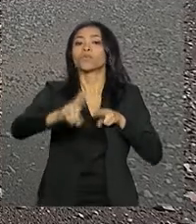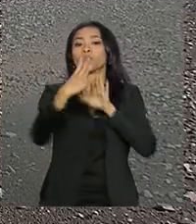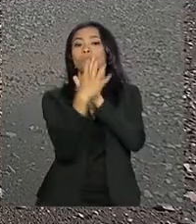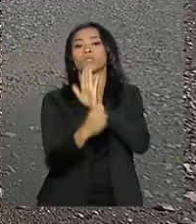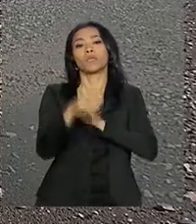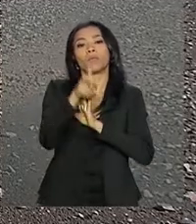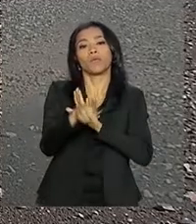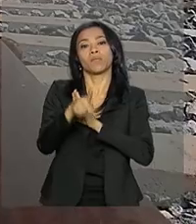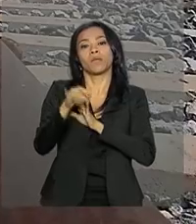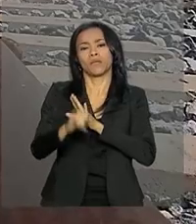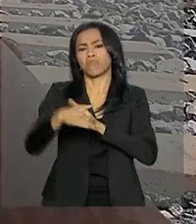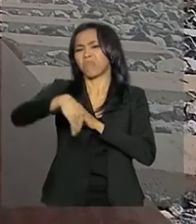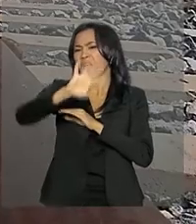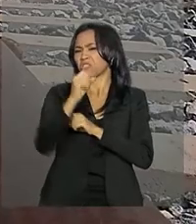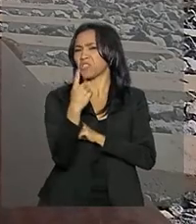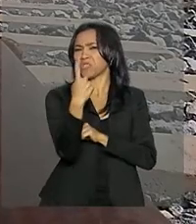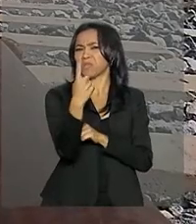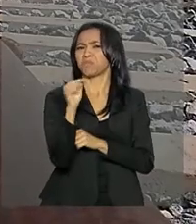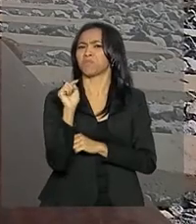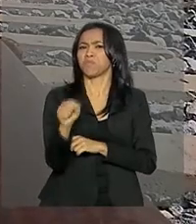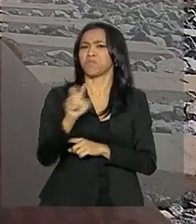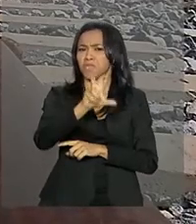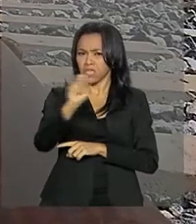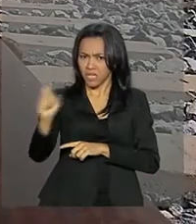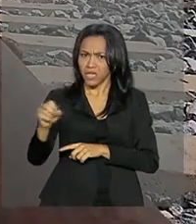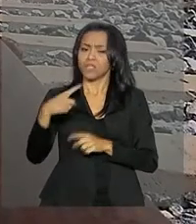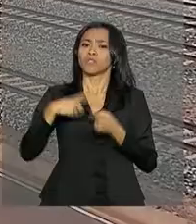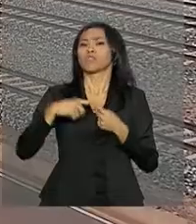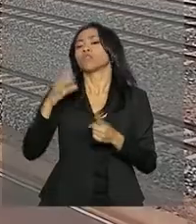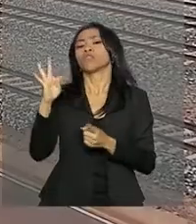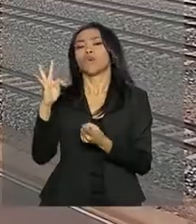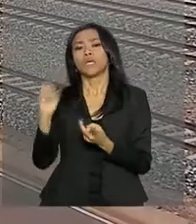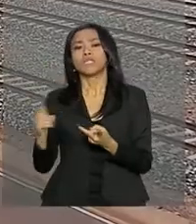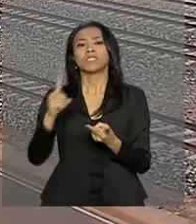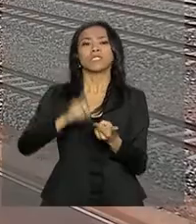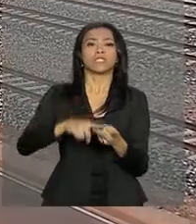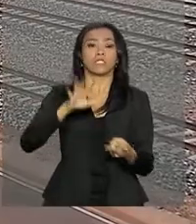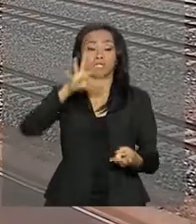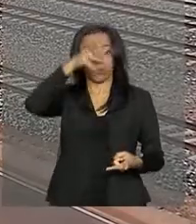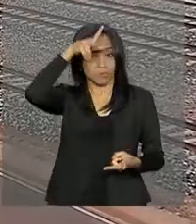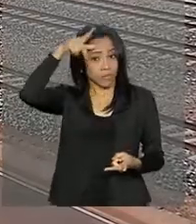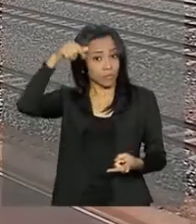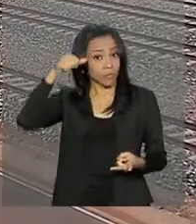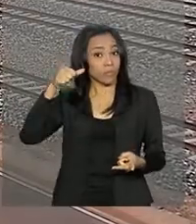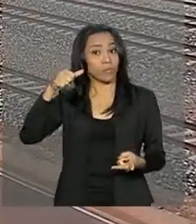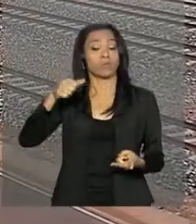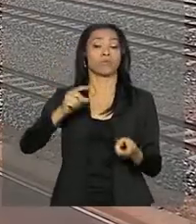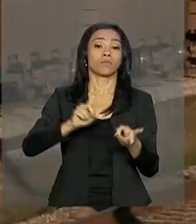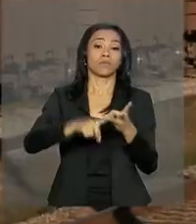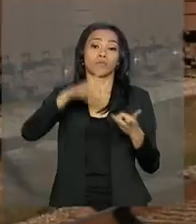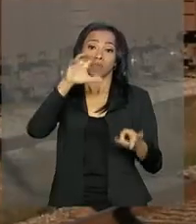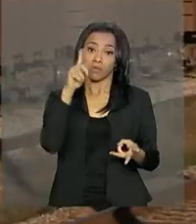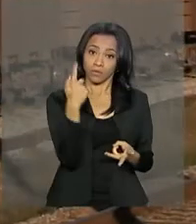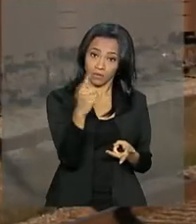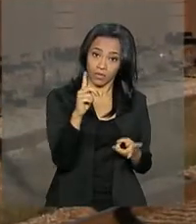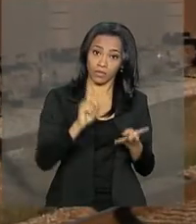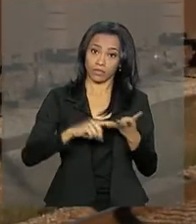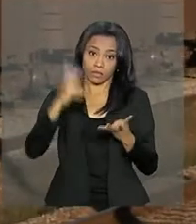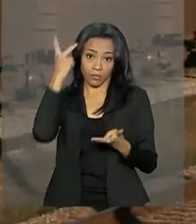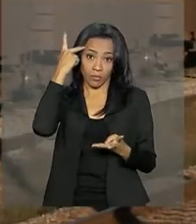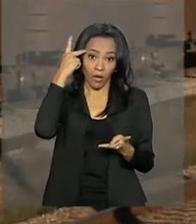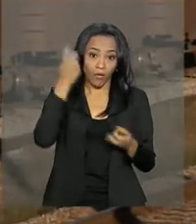.500 quilômetros de extensão ligando Tocantins, Mato Grosso, Goiás e São Paulo, e já construída, ela vai